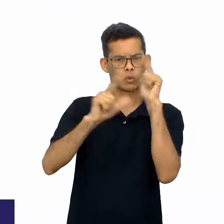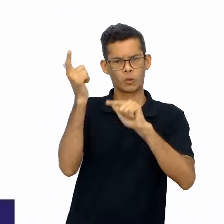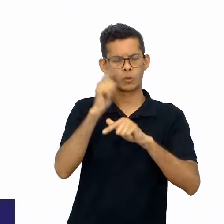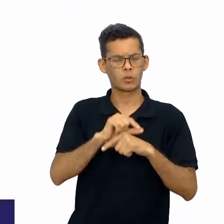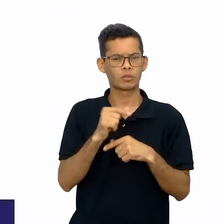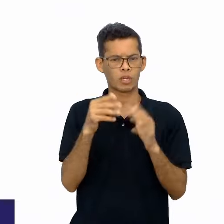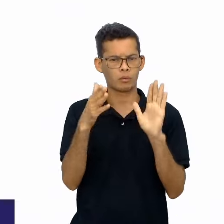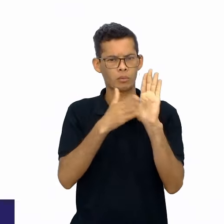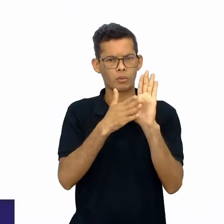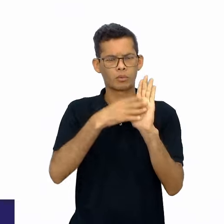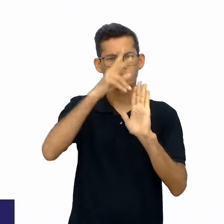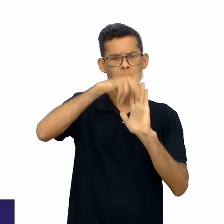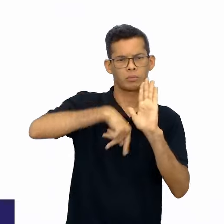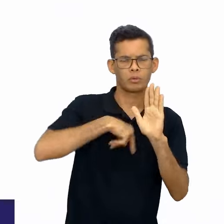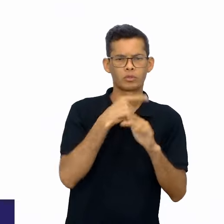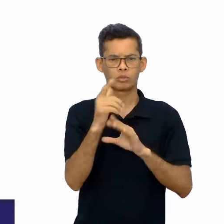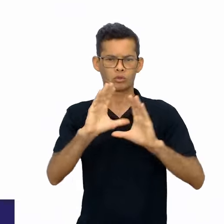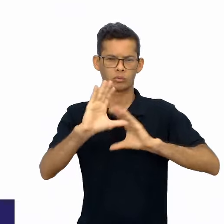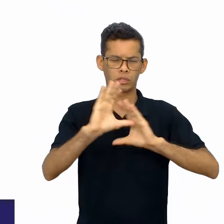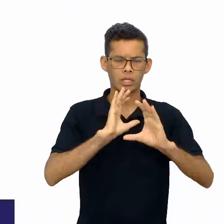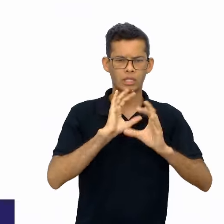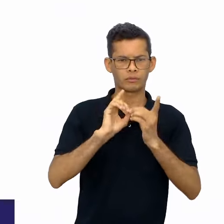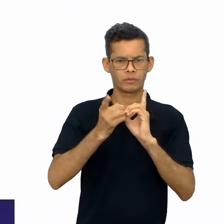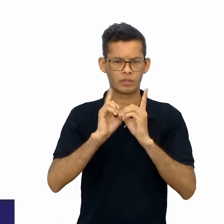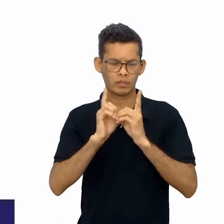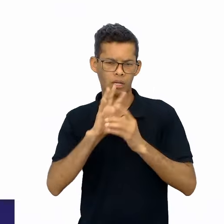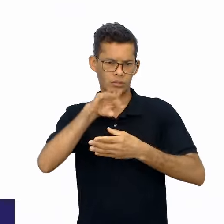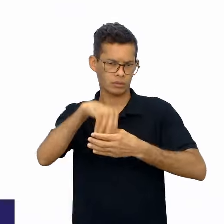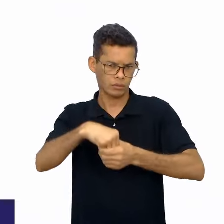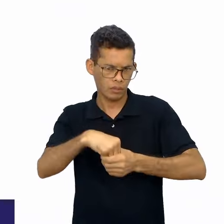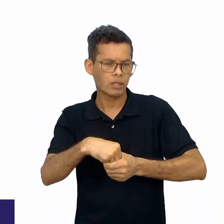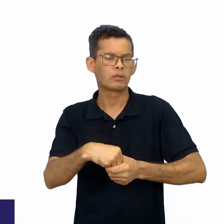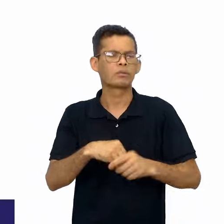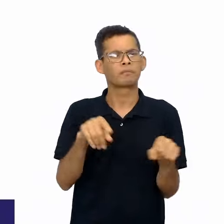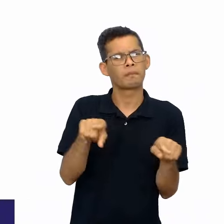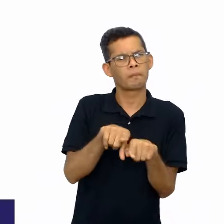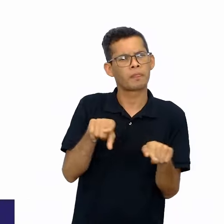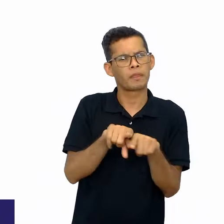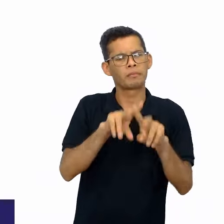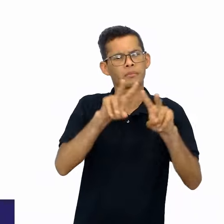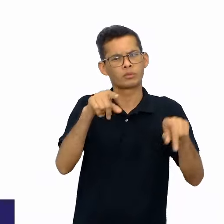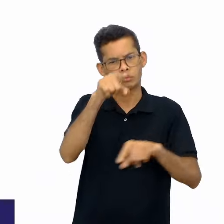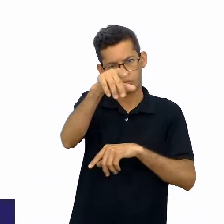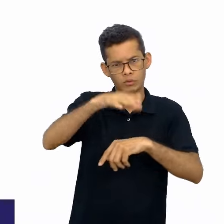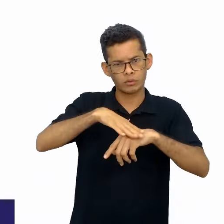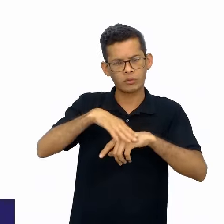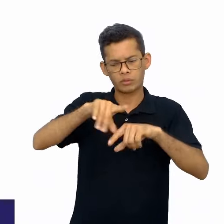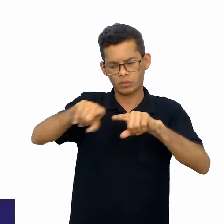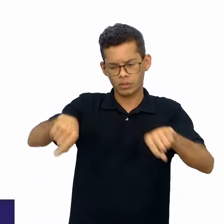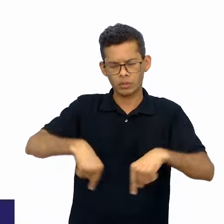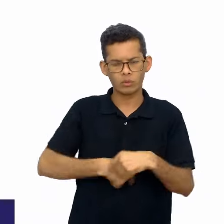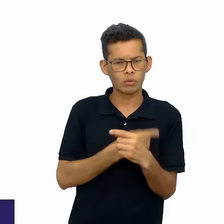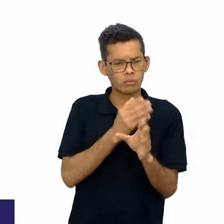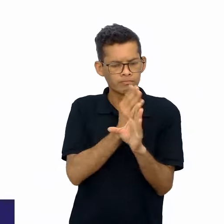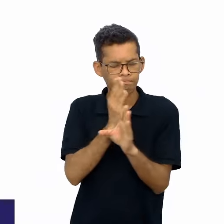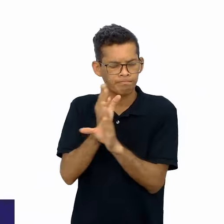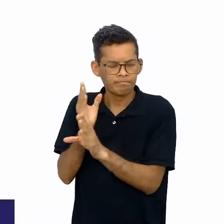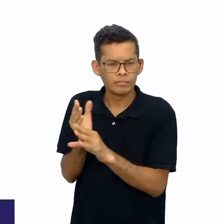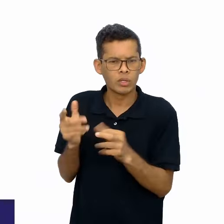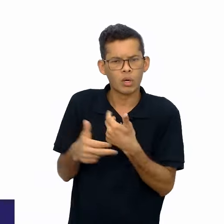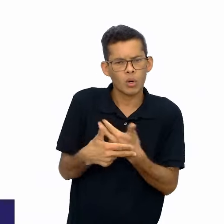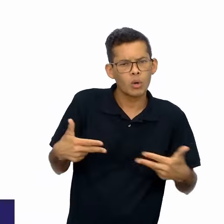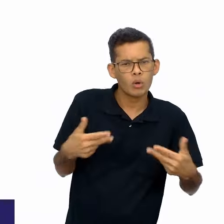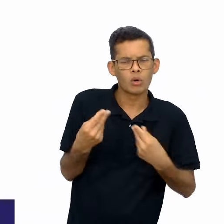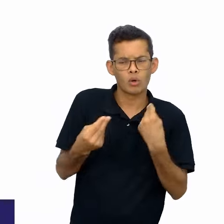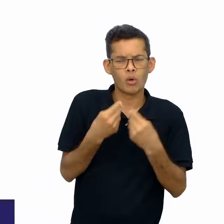propósitos comunicativo e didático. E, partindo dos dados diagnósticos de sua turma, planejar como a sequência